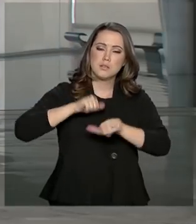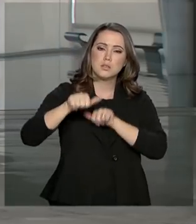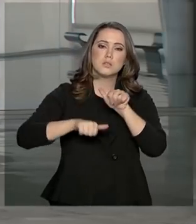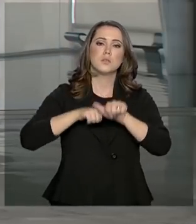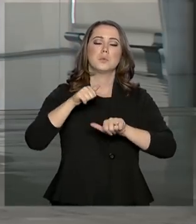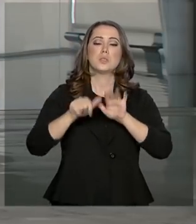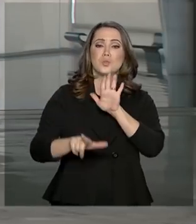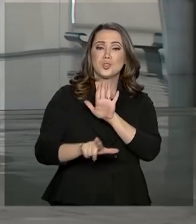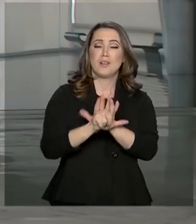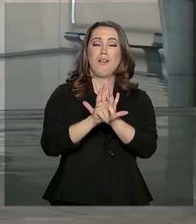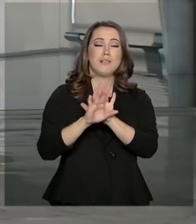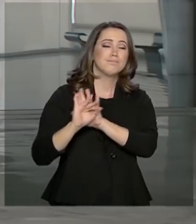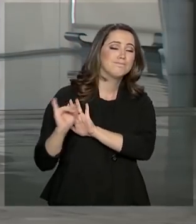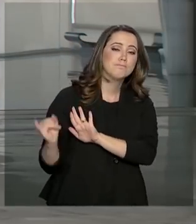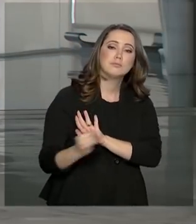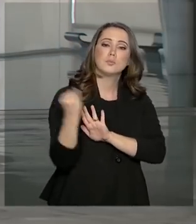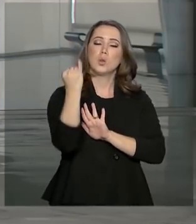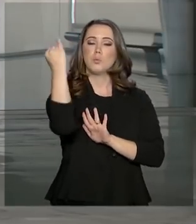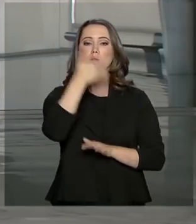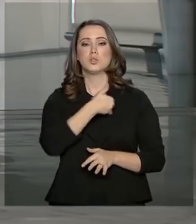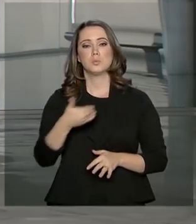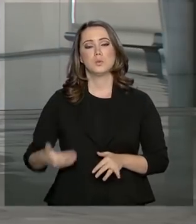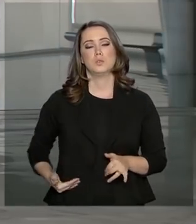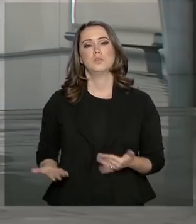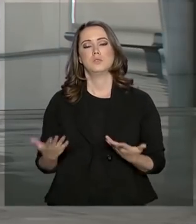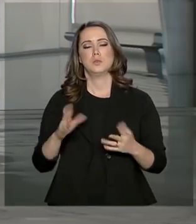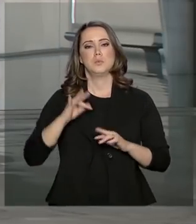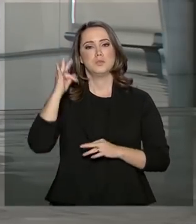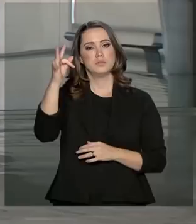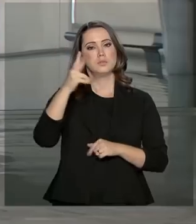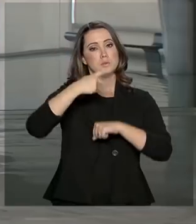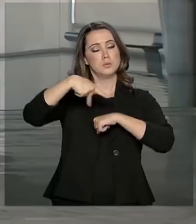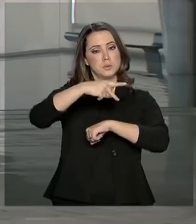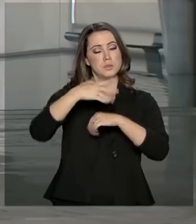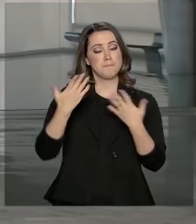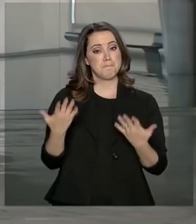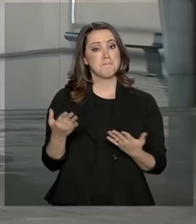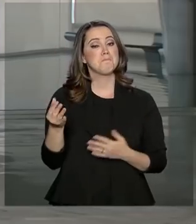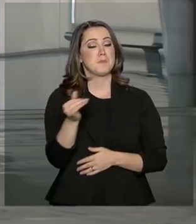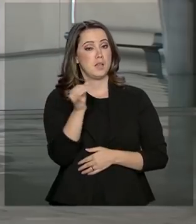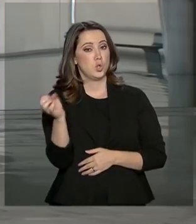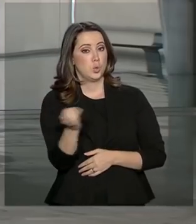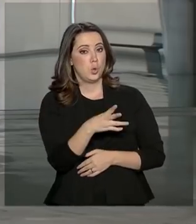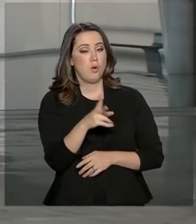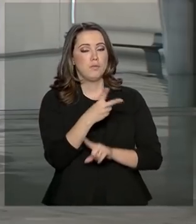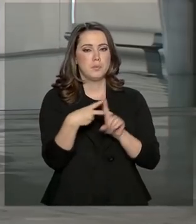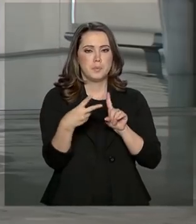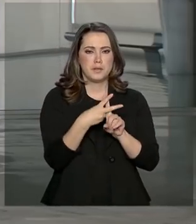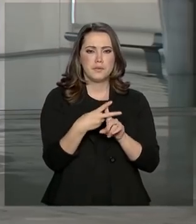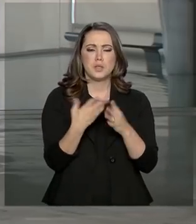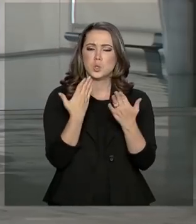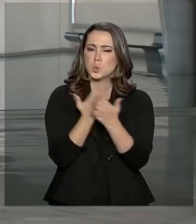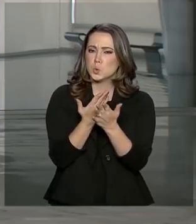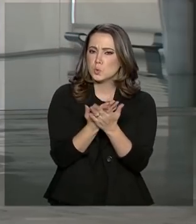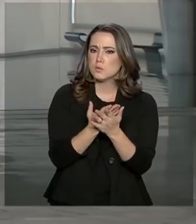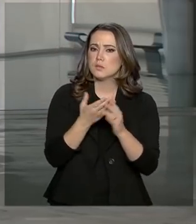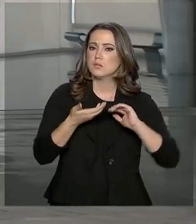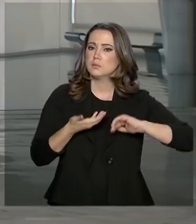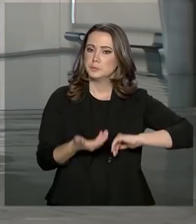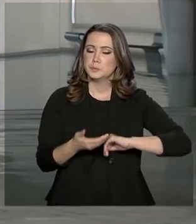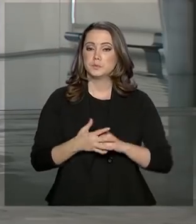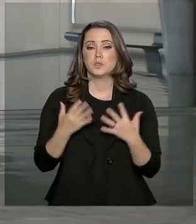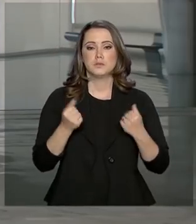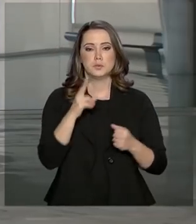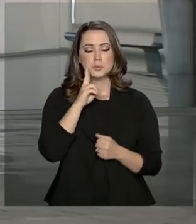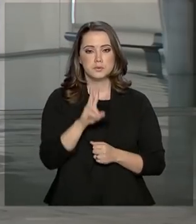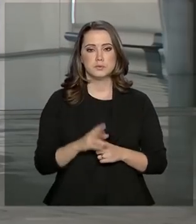consideradas importantes pelo governo para o futuro do país, com uma nova previdência em análise no Congresso Nacional.